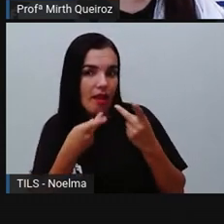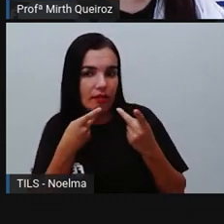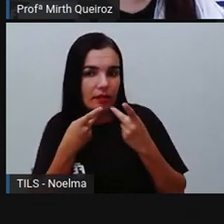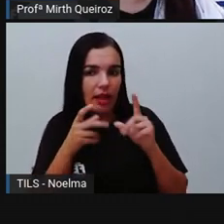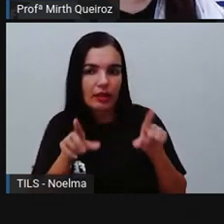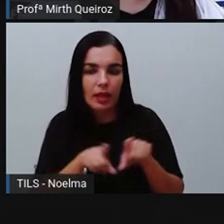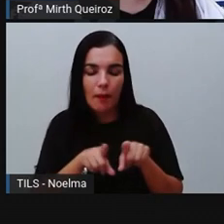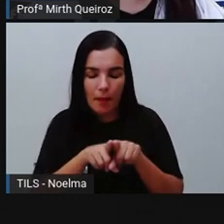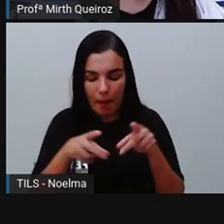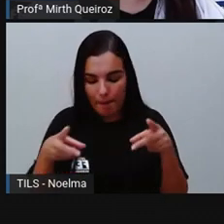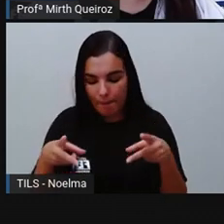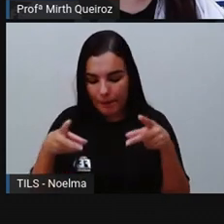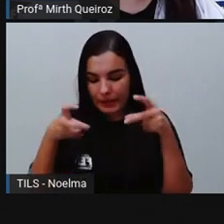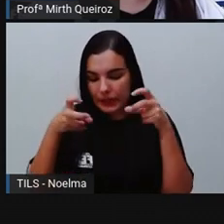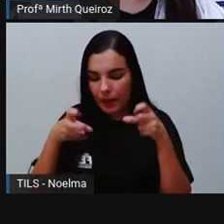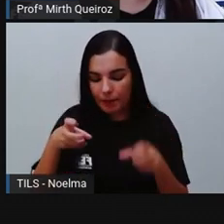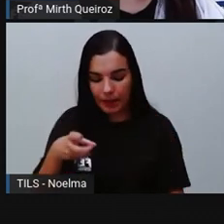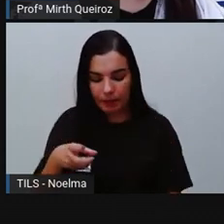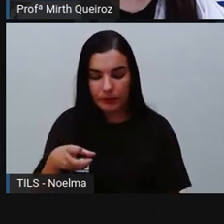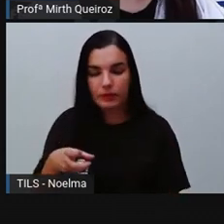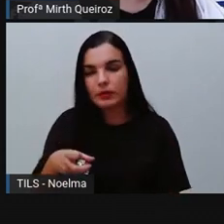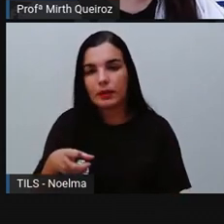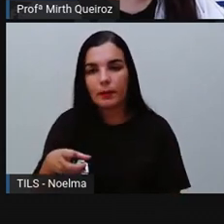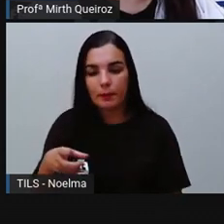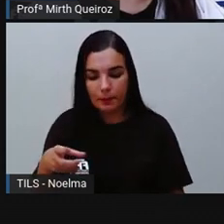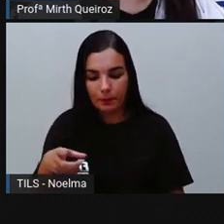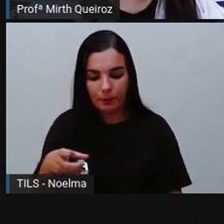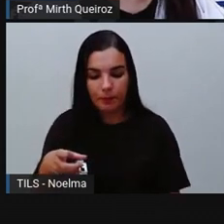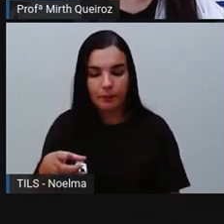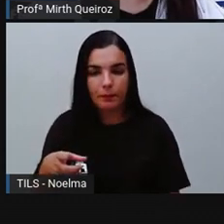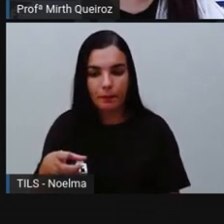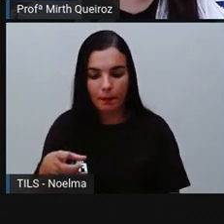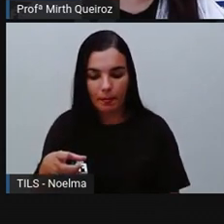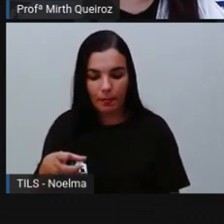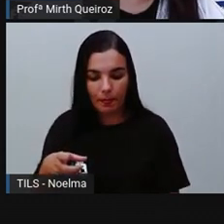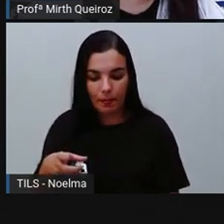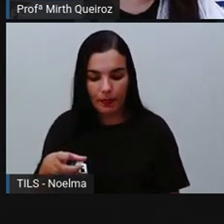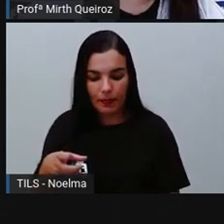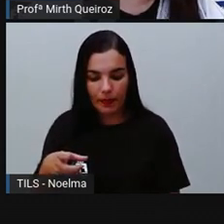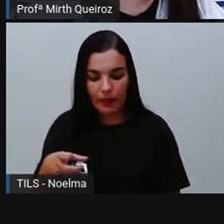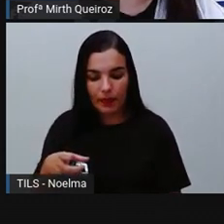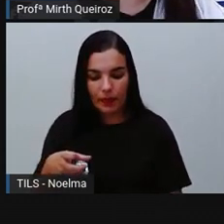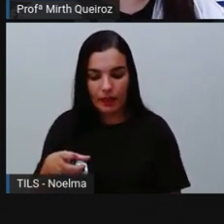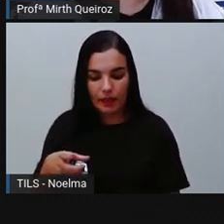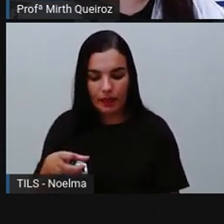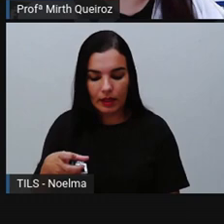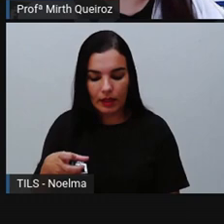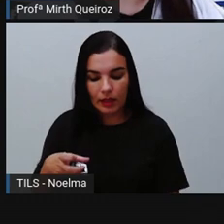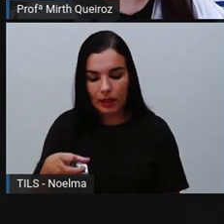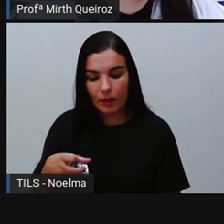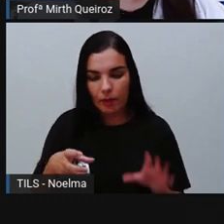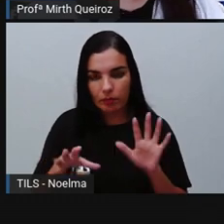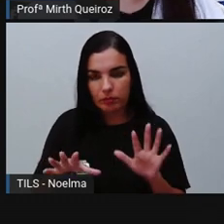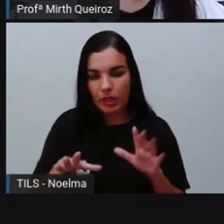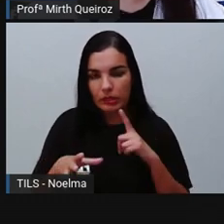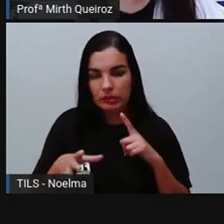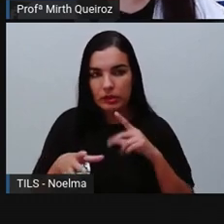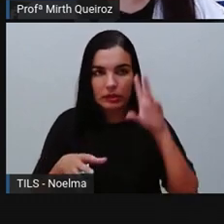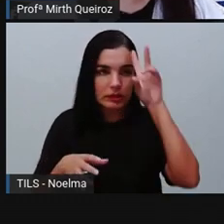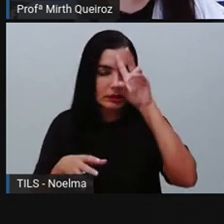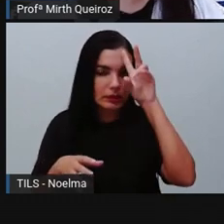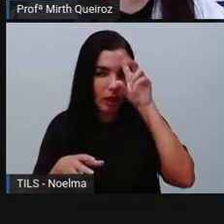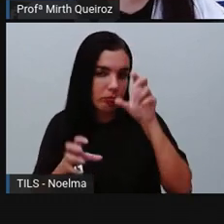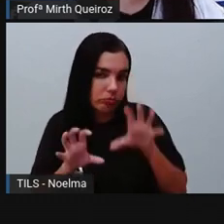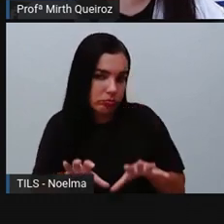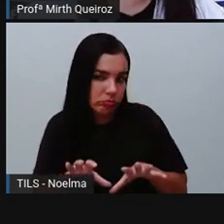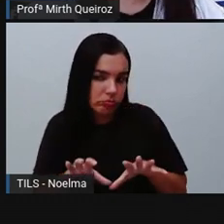algumas são pronunciadas com mais força, né? E outras com menos força. Então, pra gente saber, pra gente realizar essa tarefa,